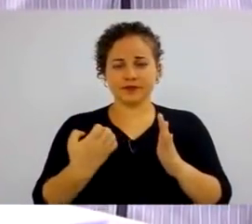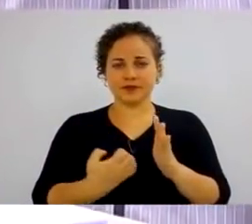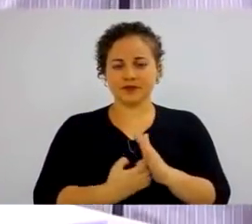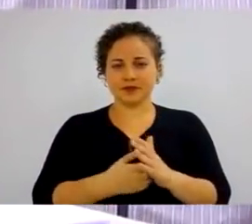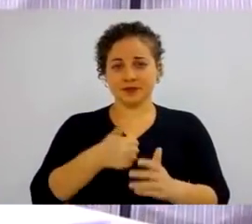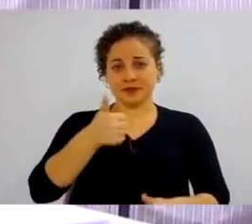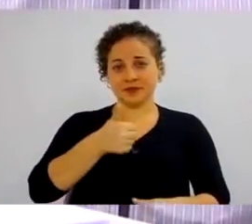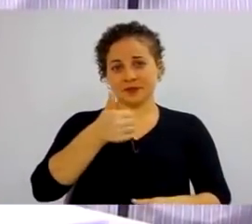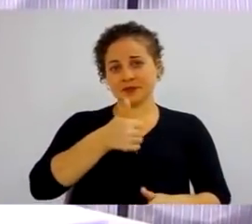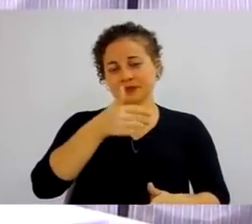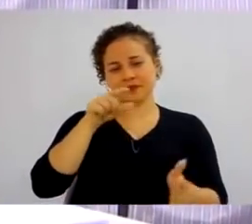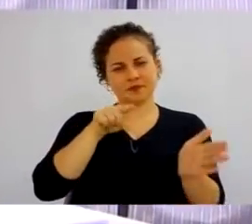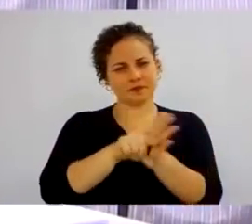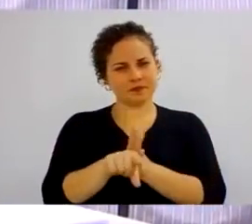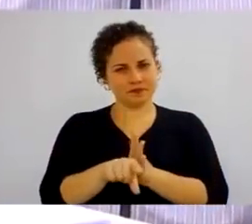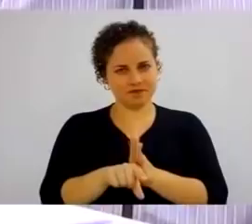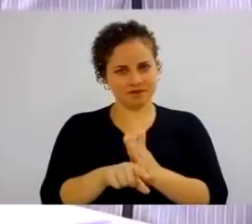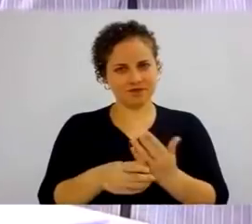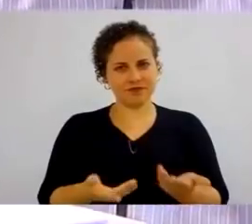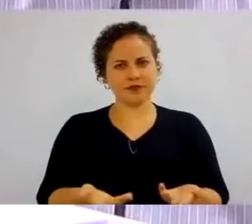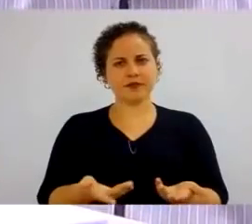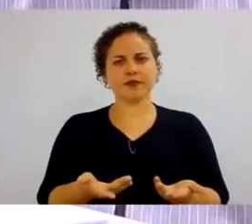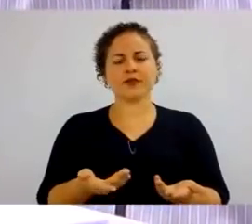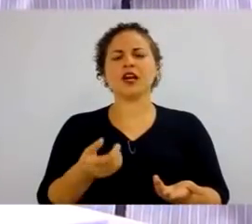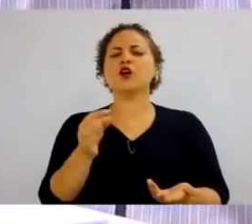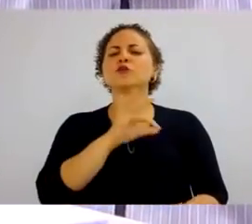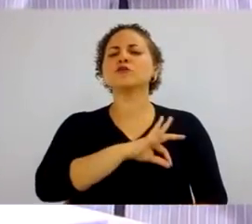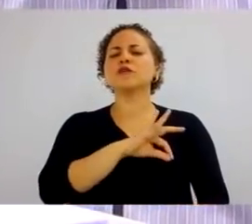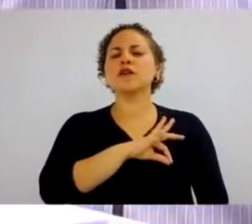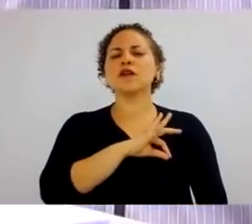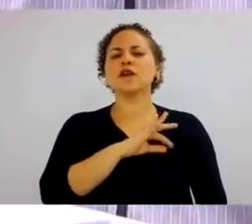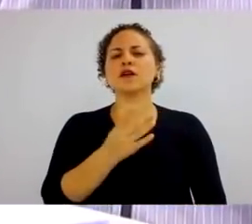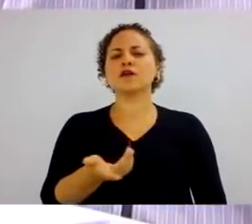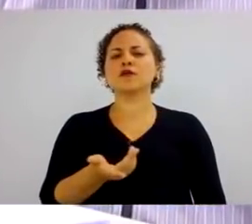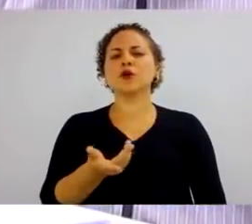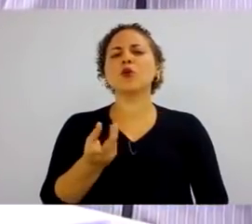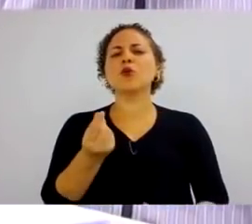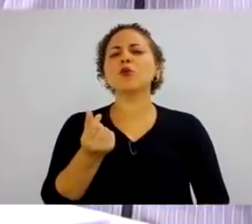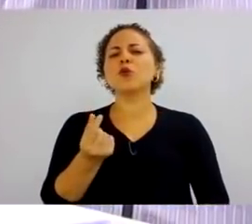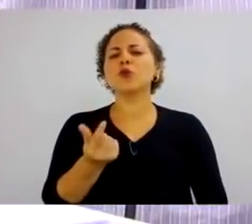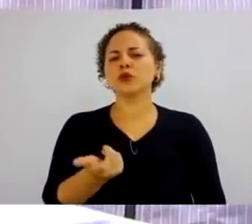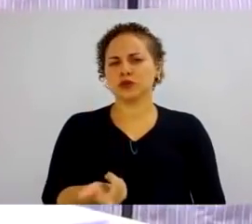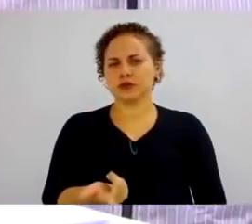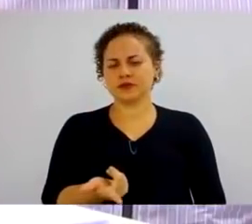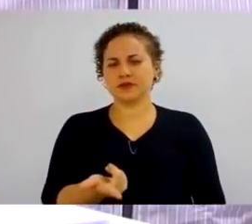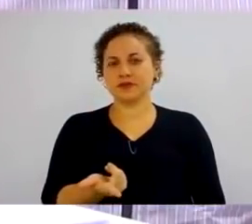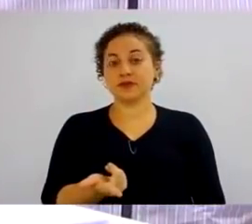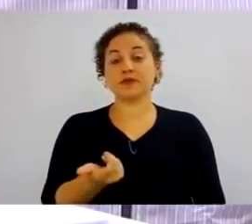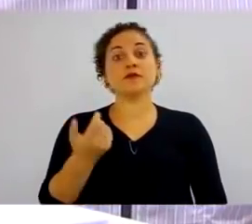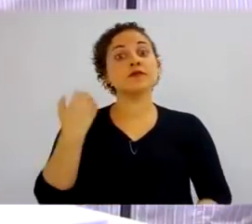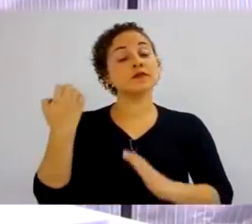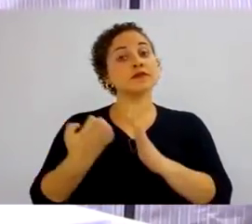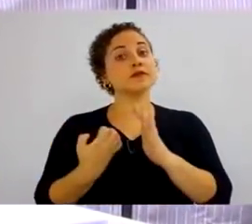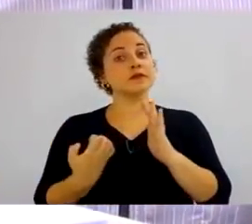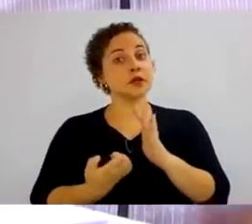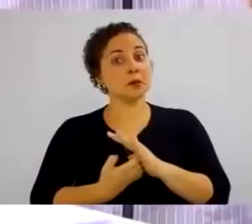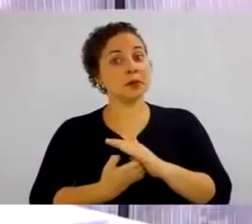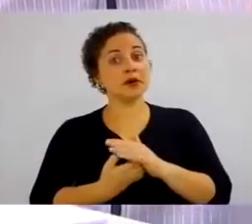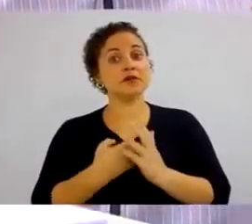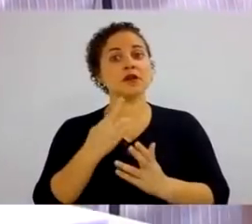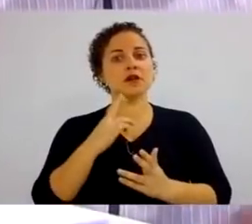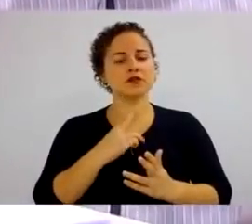pergunta que a pessoa fazia era qual é o meu salário? Quanto que eu vou ganhar? E a empresa, por sua vez,